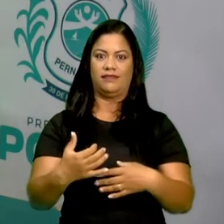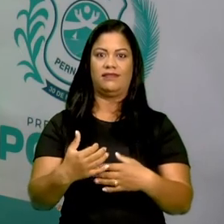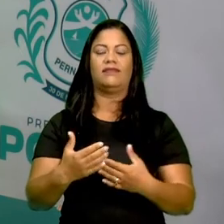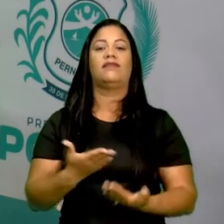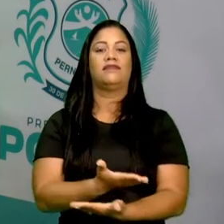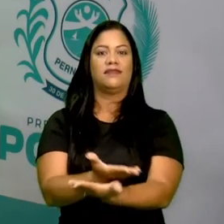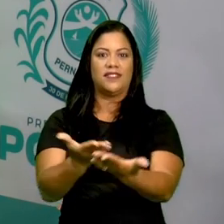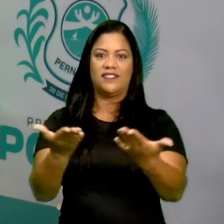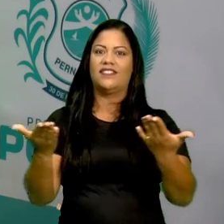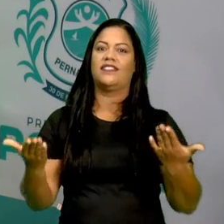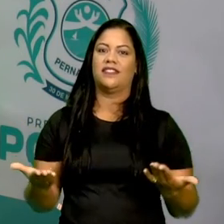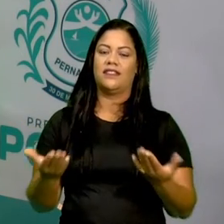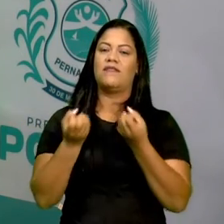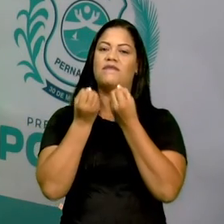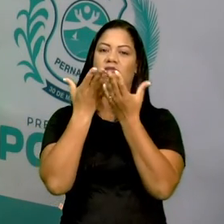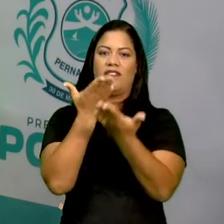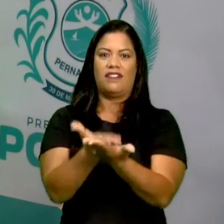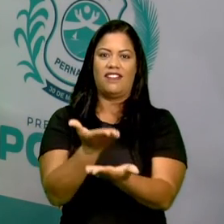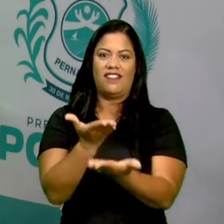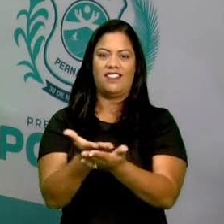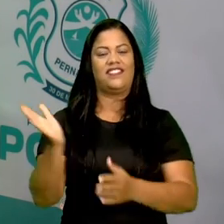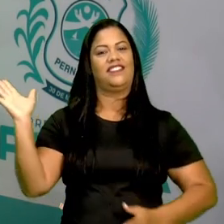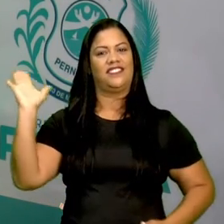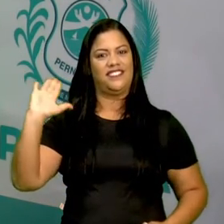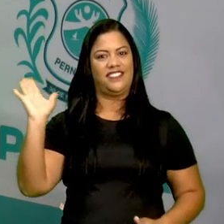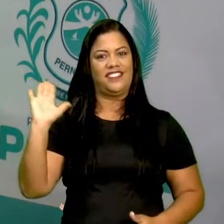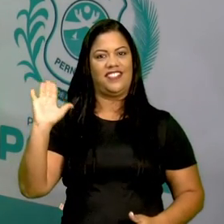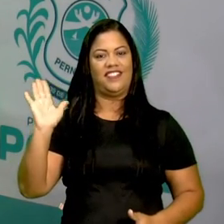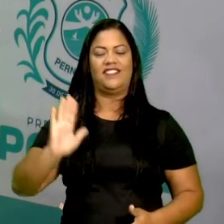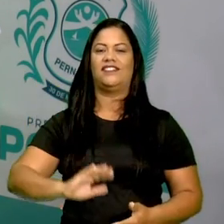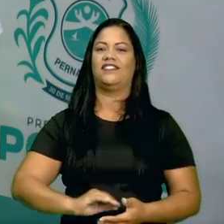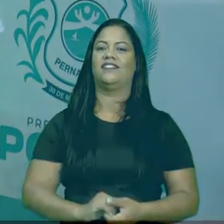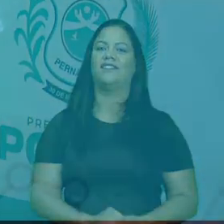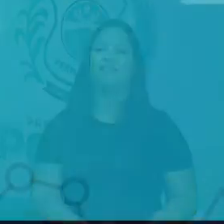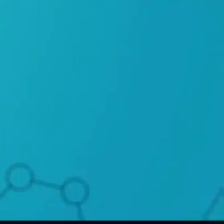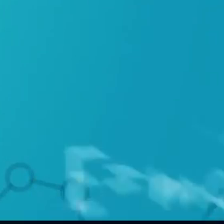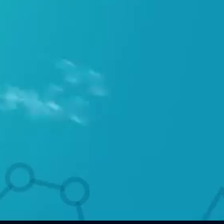Para vocês, bons estudos e até a próxima aula. Tchau!